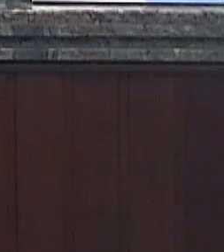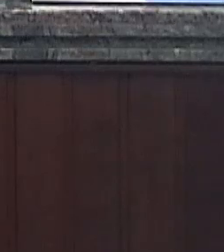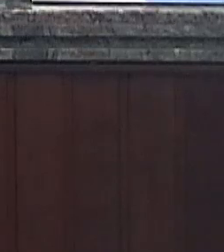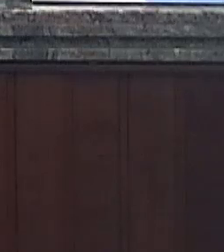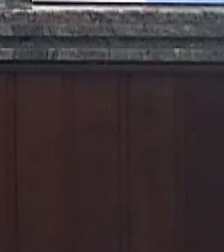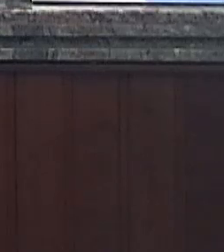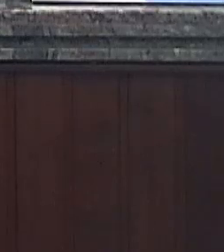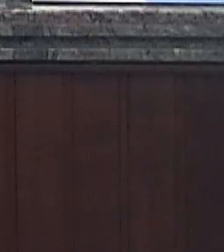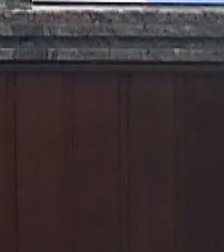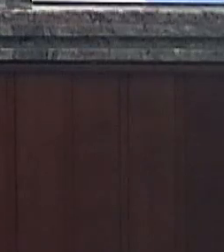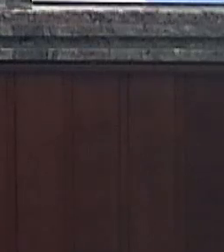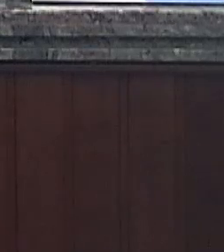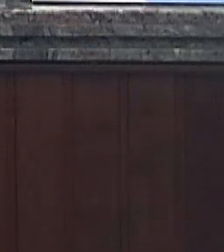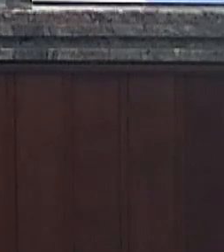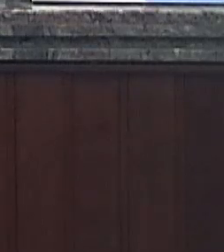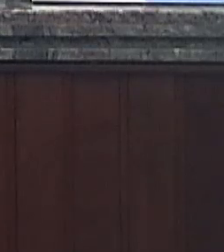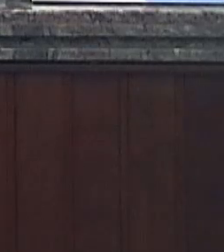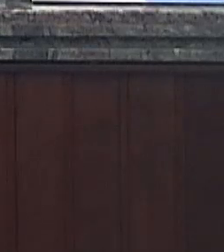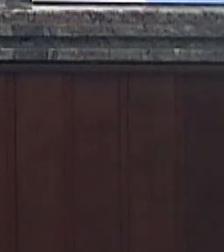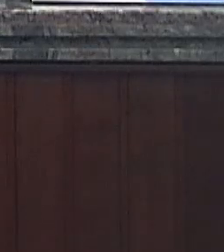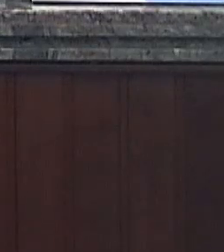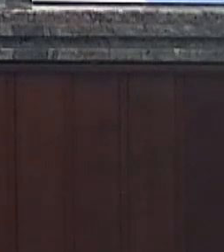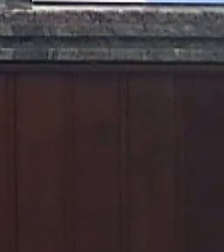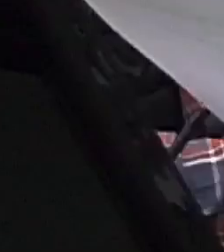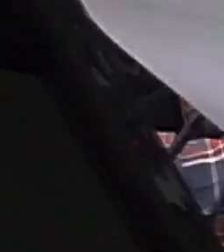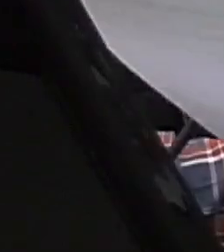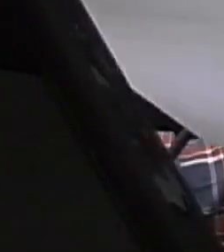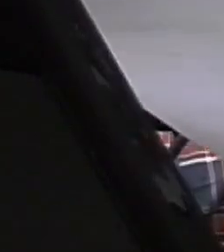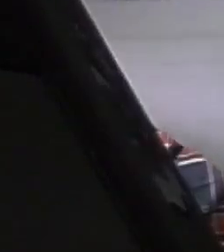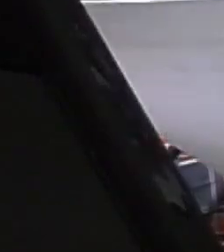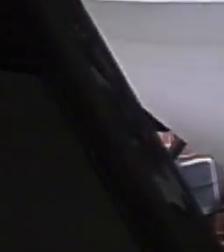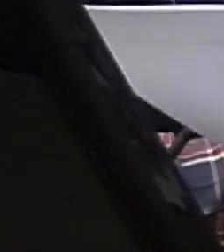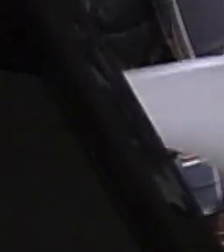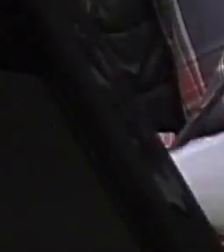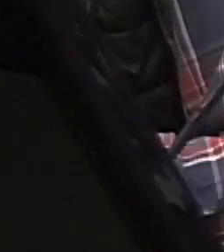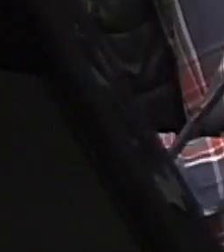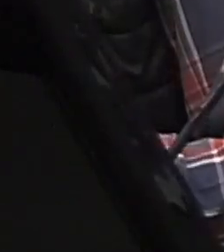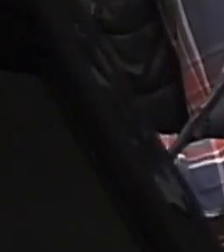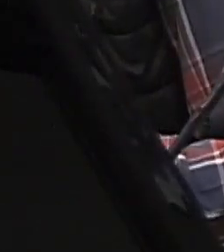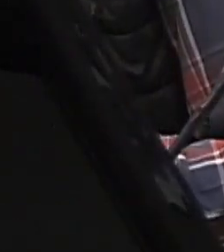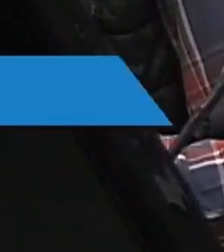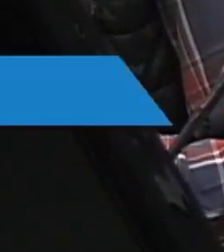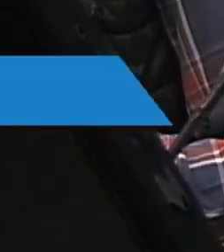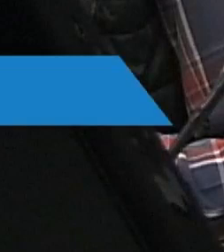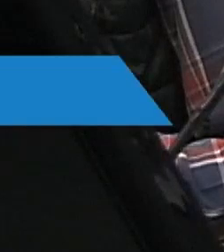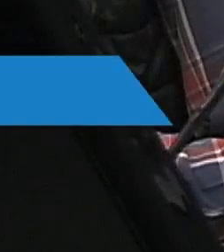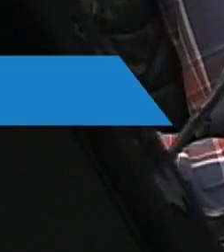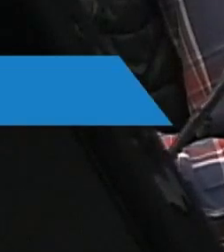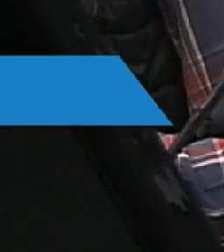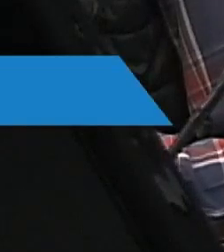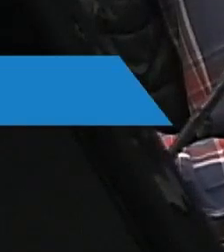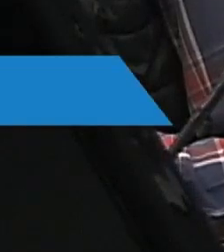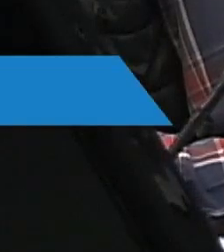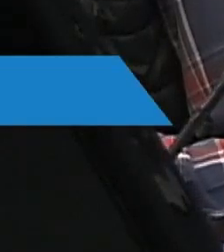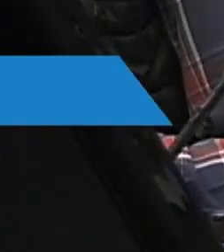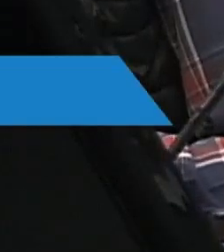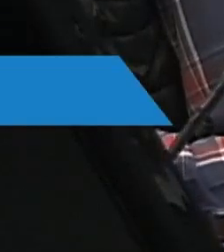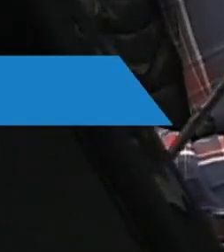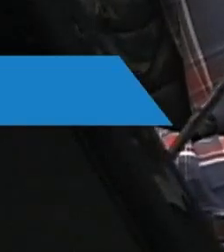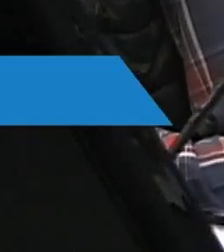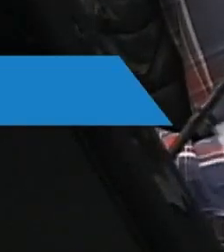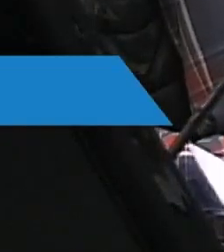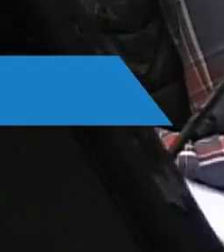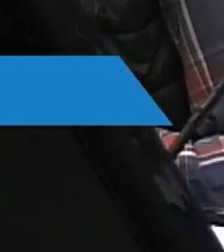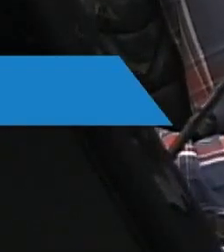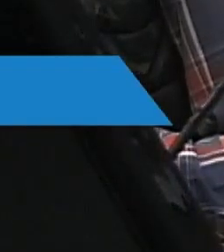Realizada em 20 de agosto, com início às 14 horas e 12 minutos. Nada mais havendo para constar, os trabalhos foram encerrados às 14 horas e 50 minutos.